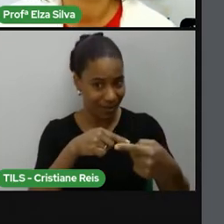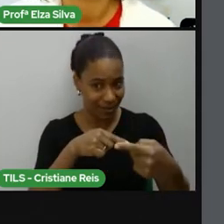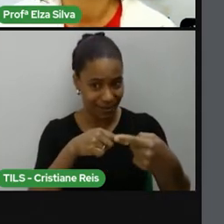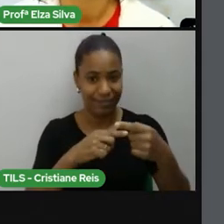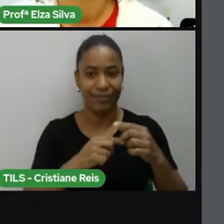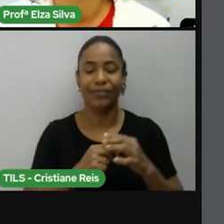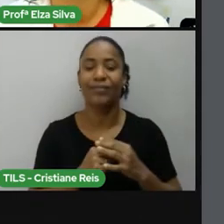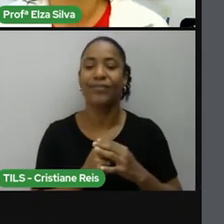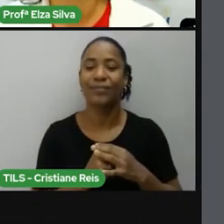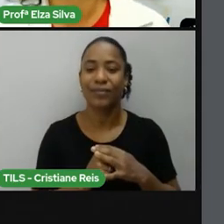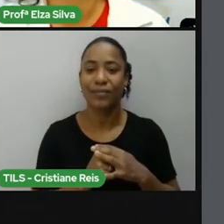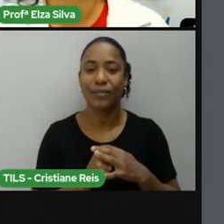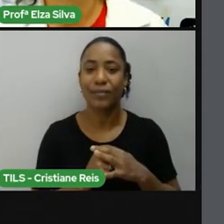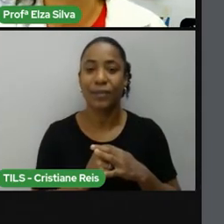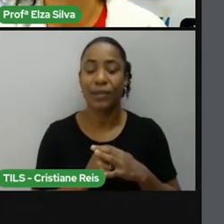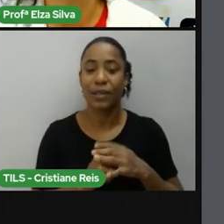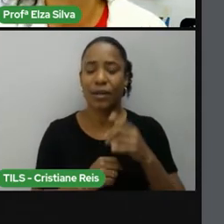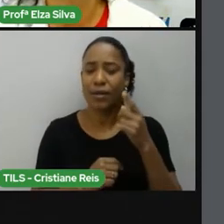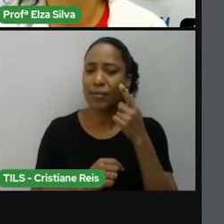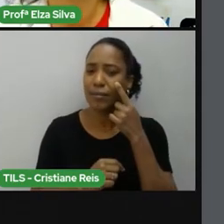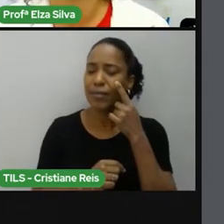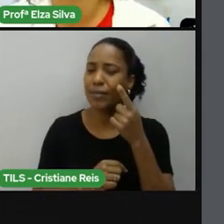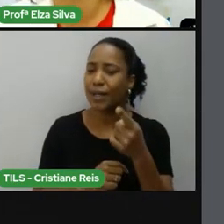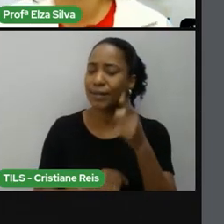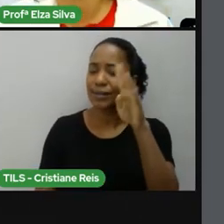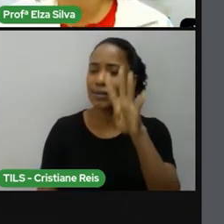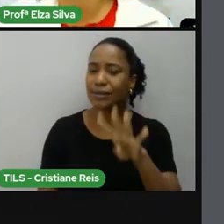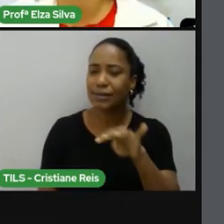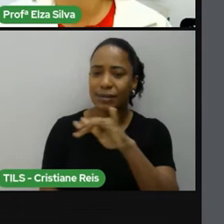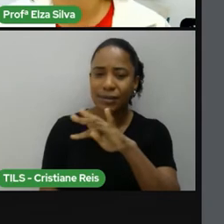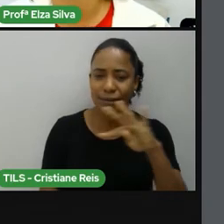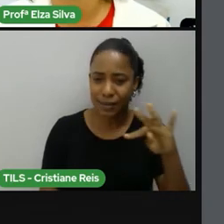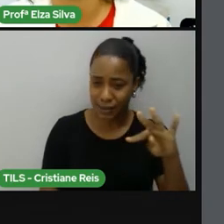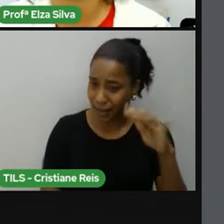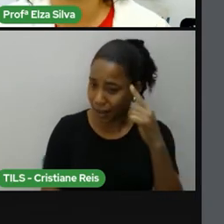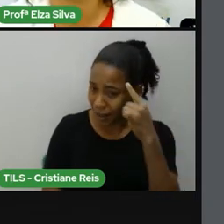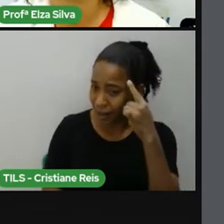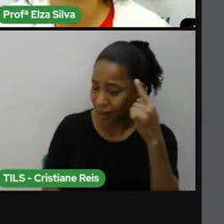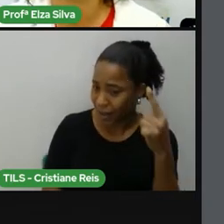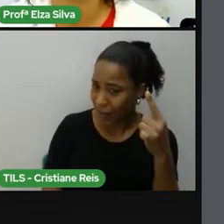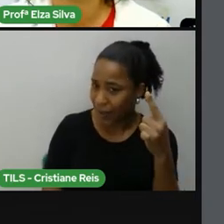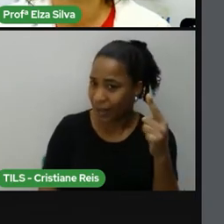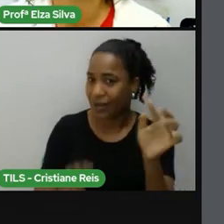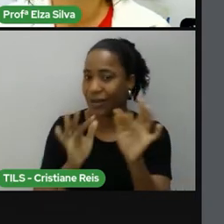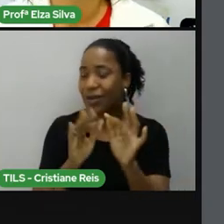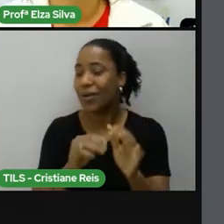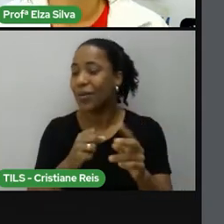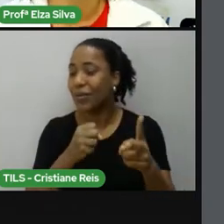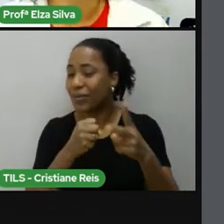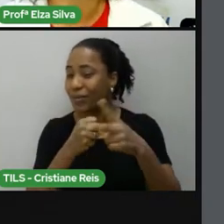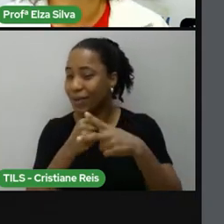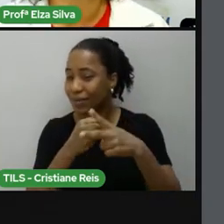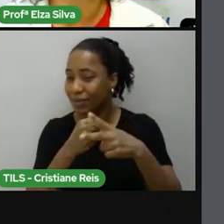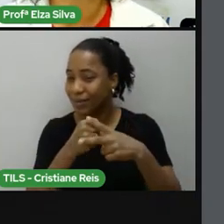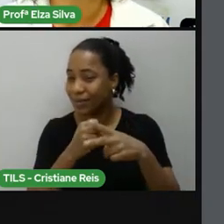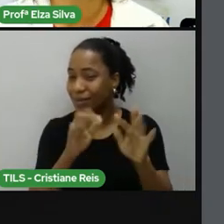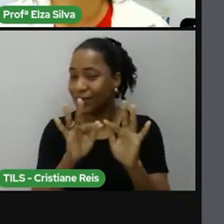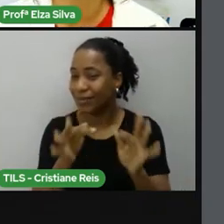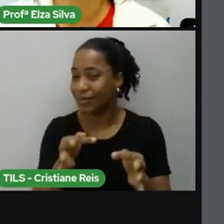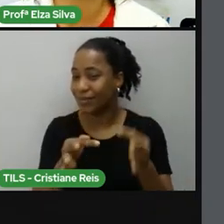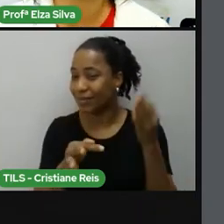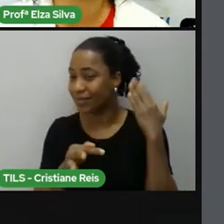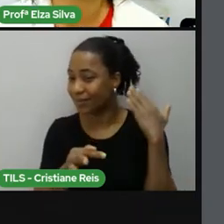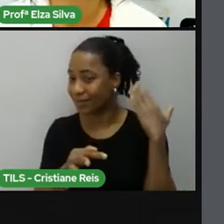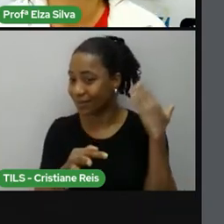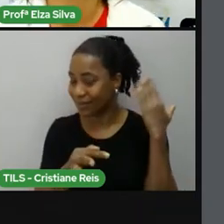E o Simple Past Did you remember? Vocês se lembram? Nós vimos que